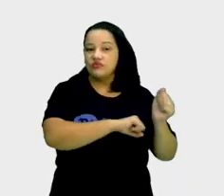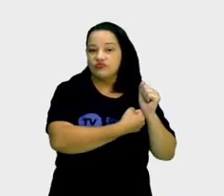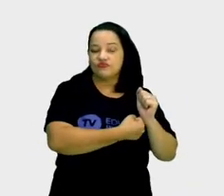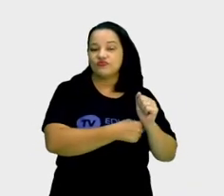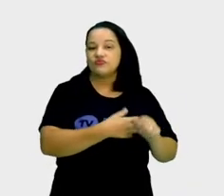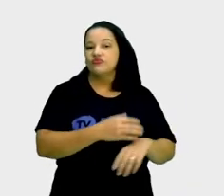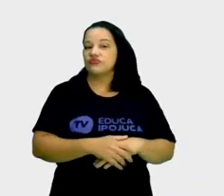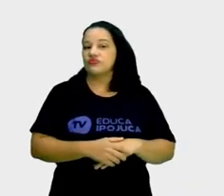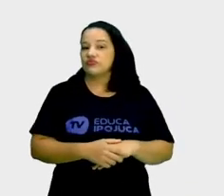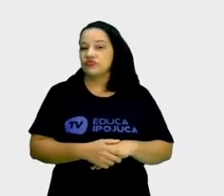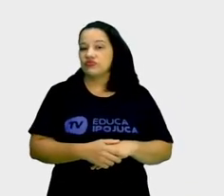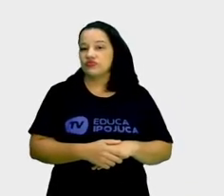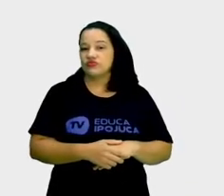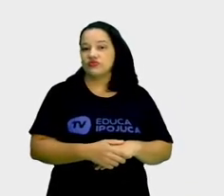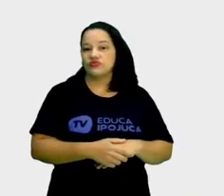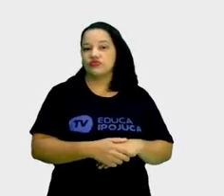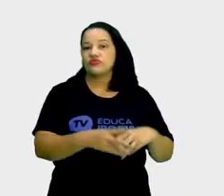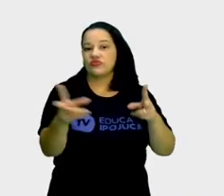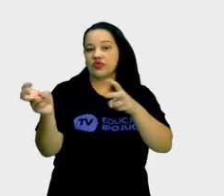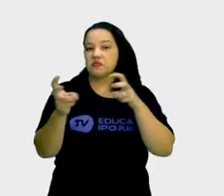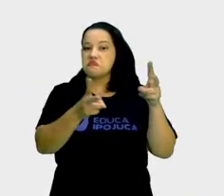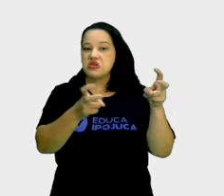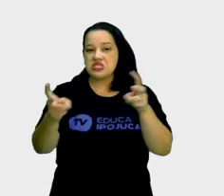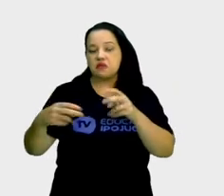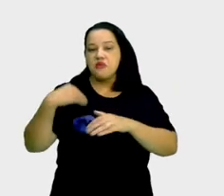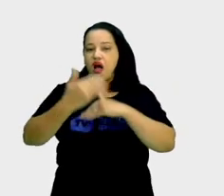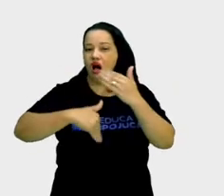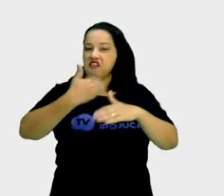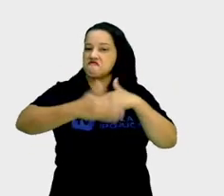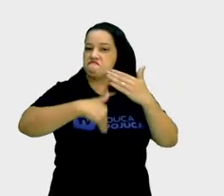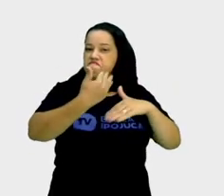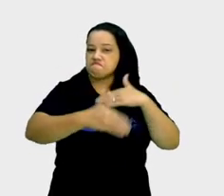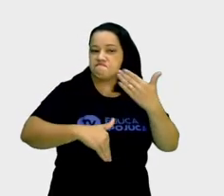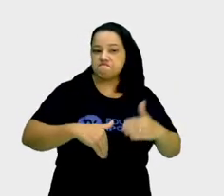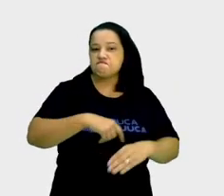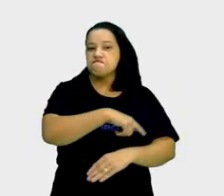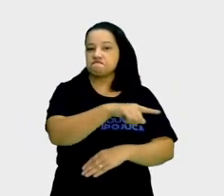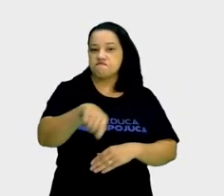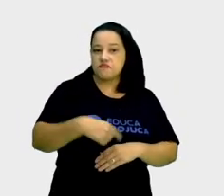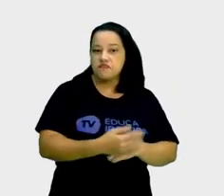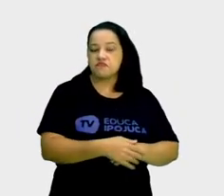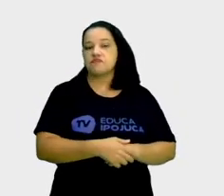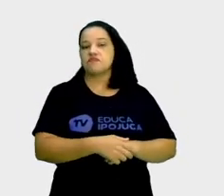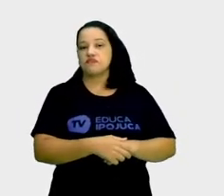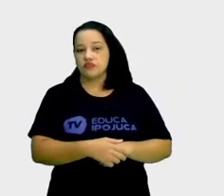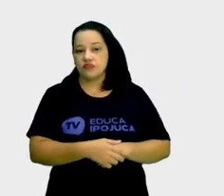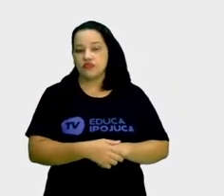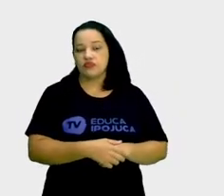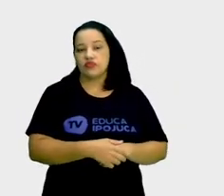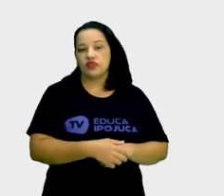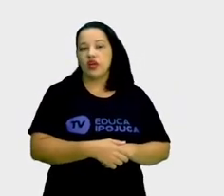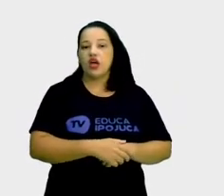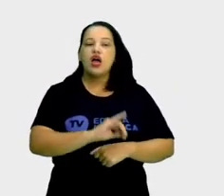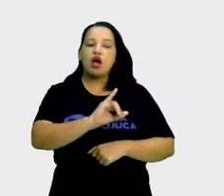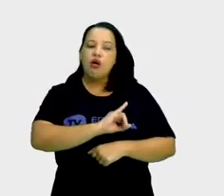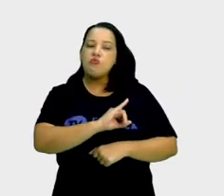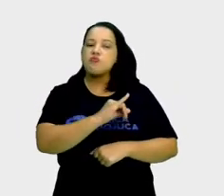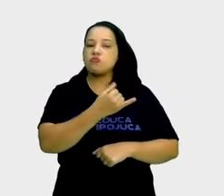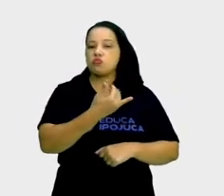Percebi um grande avanço nos pontos turísticos. Ipojuca tem